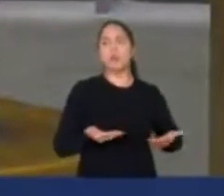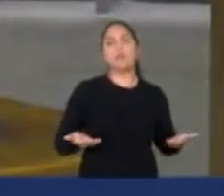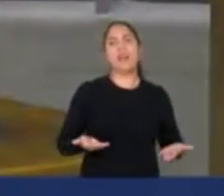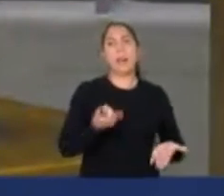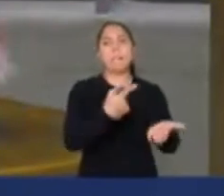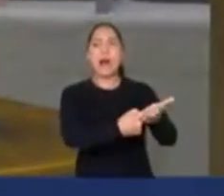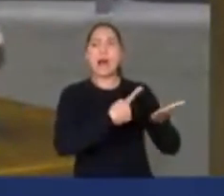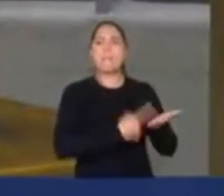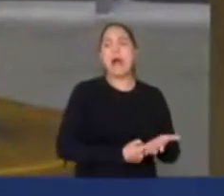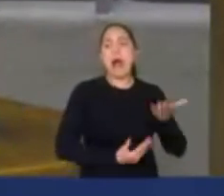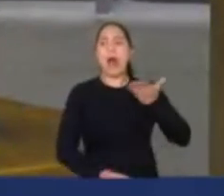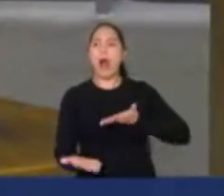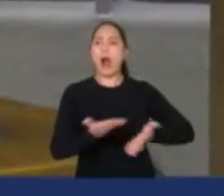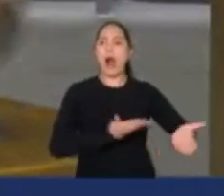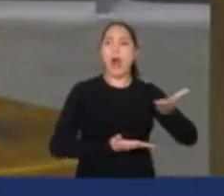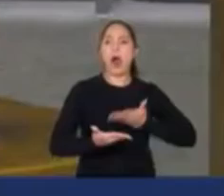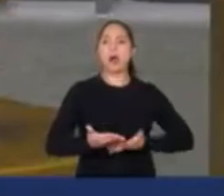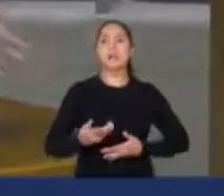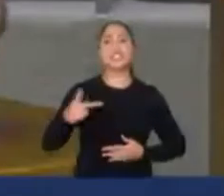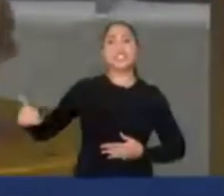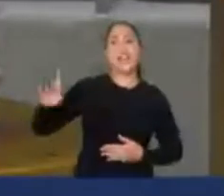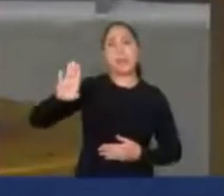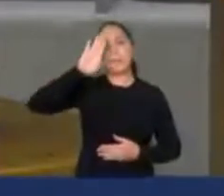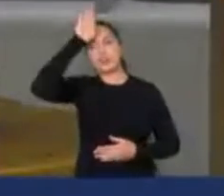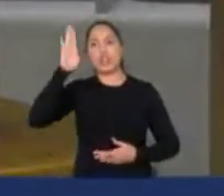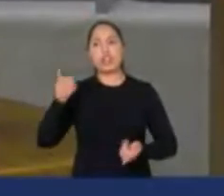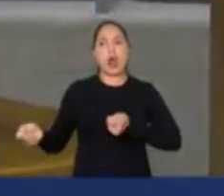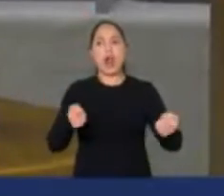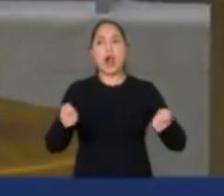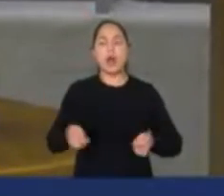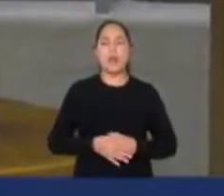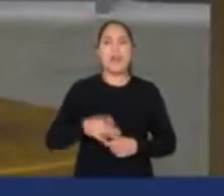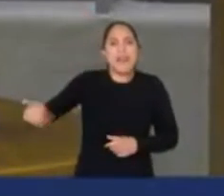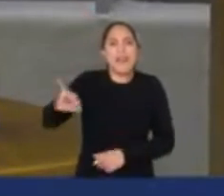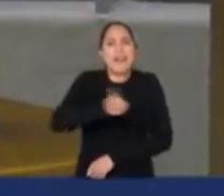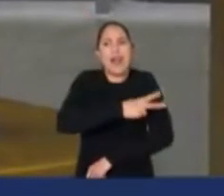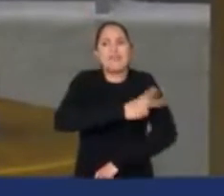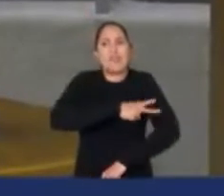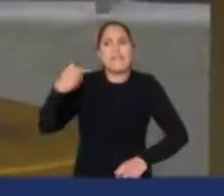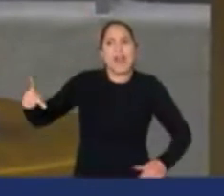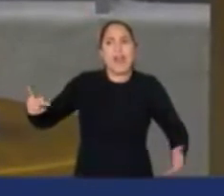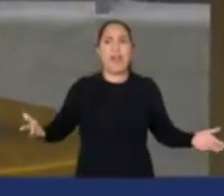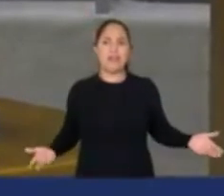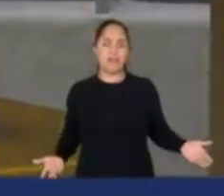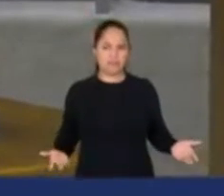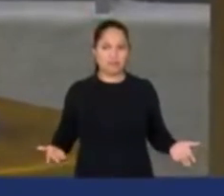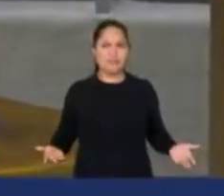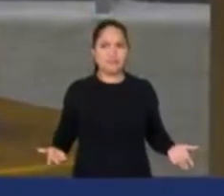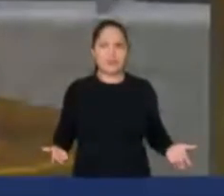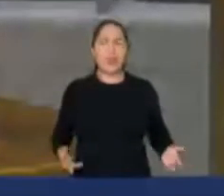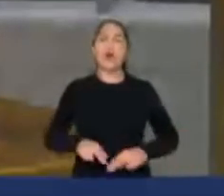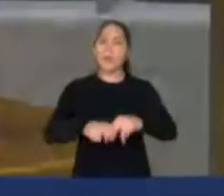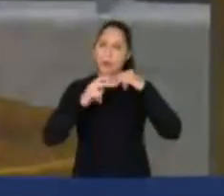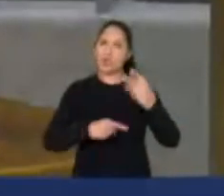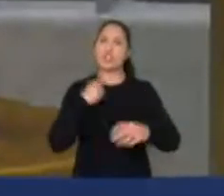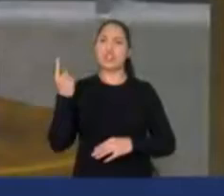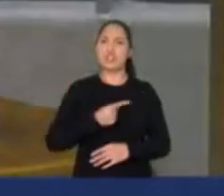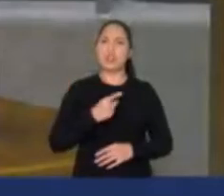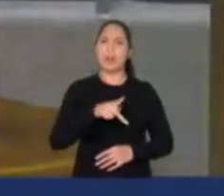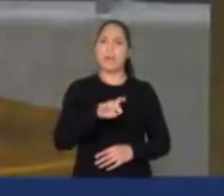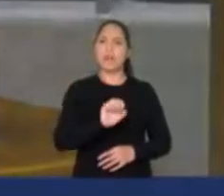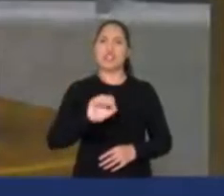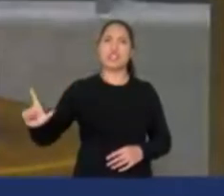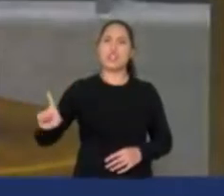-cá comandado pelo Bolsonaro. Quem é chefe é o Bolsonaro. E por isso o pessoal orienta não a esse orçamento